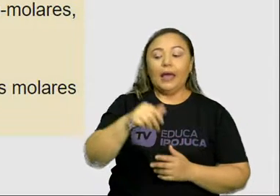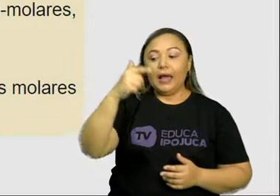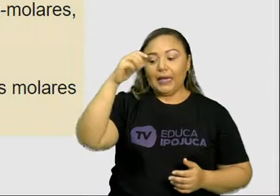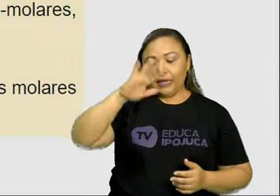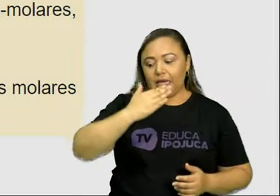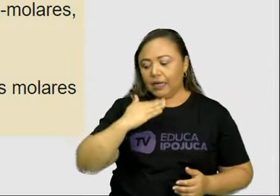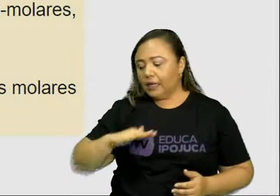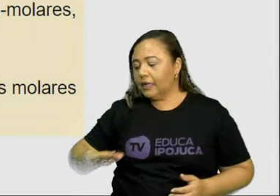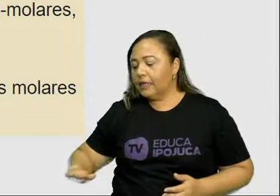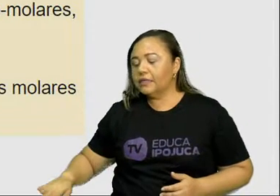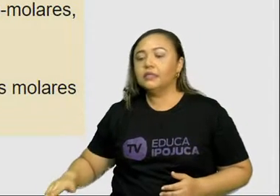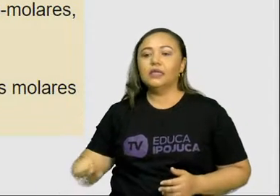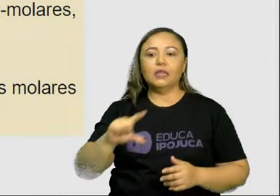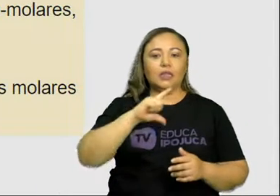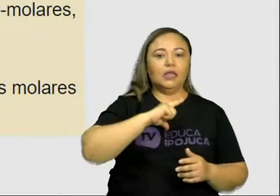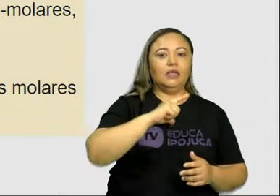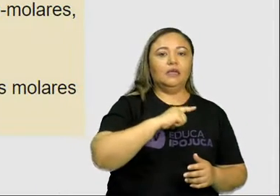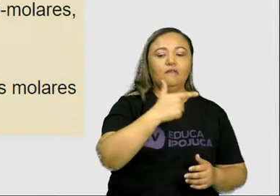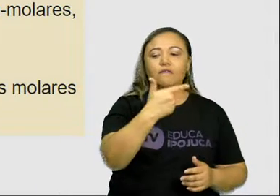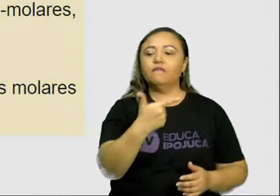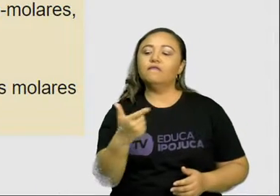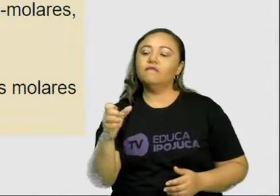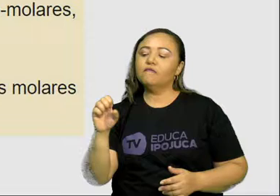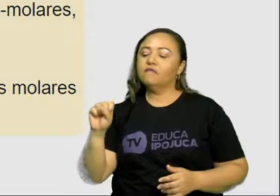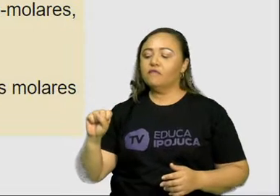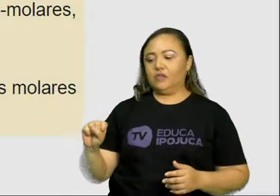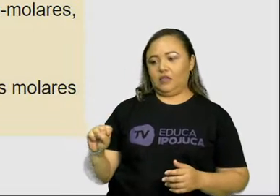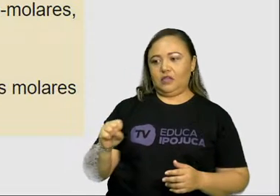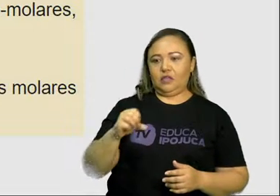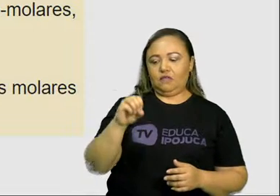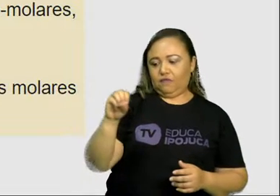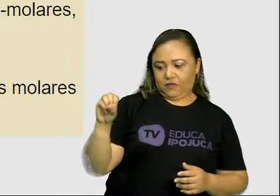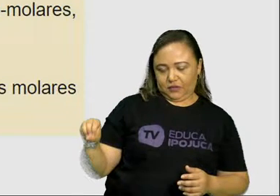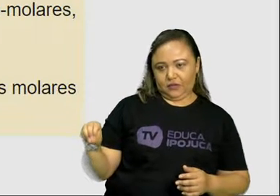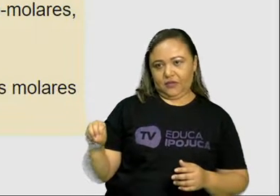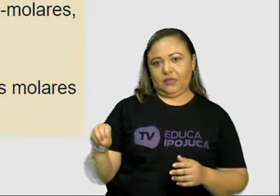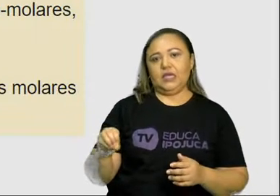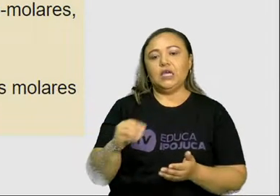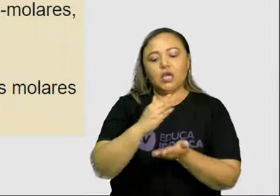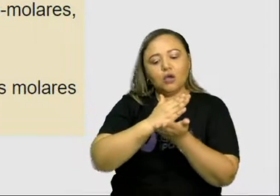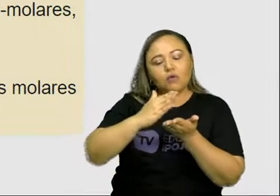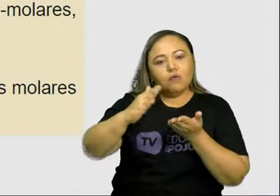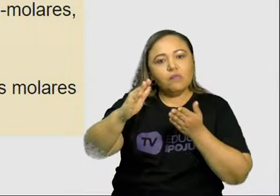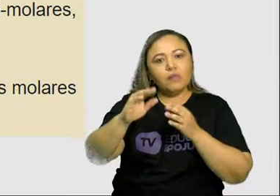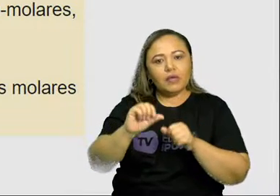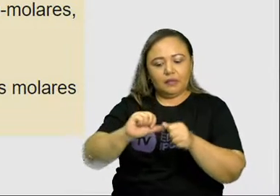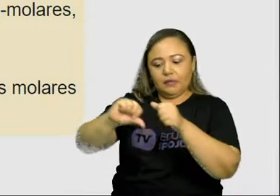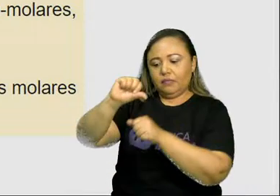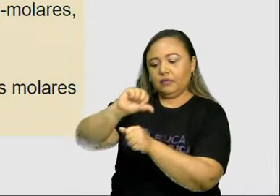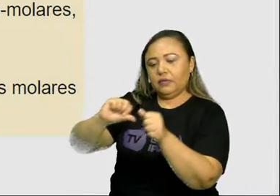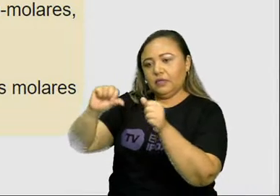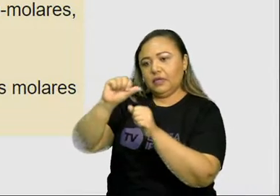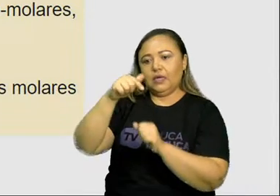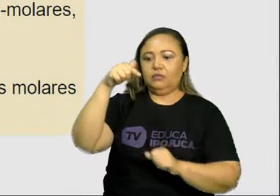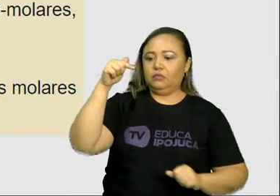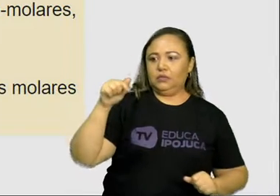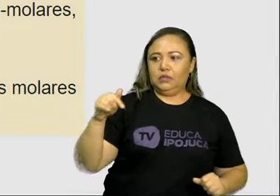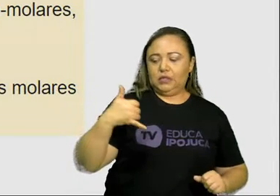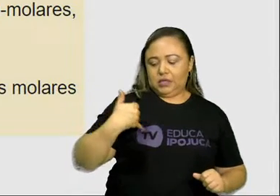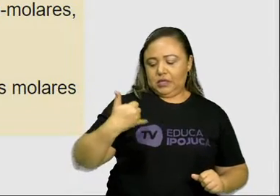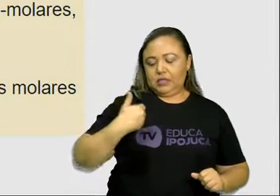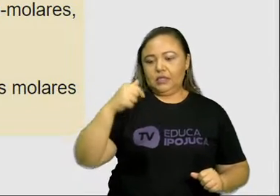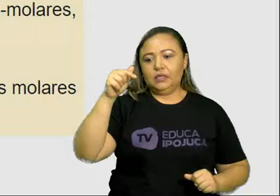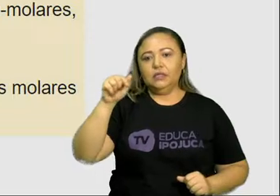20, que começam a ser trocados por volta dos 7 anos. Os dentes da